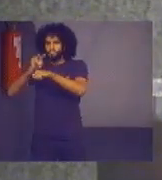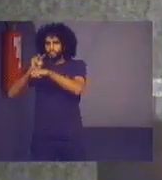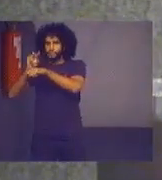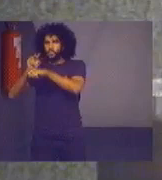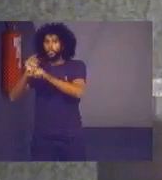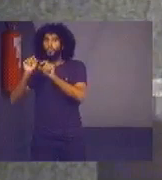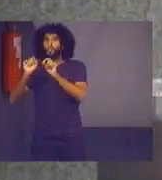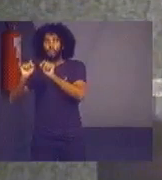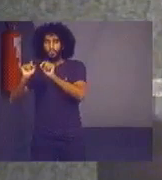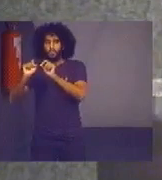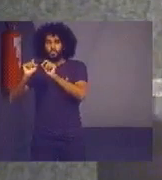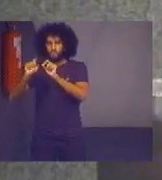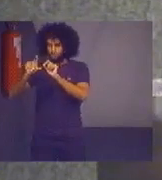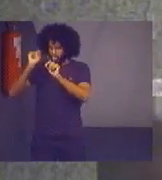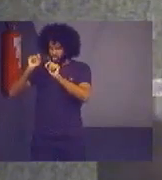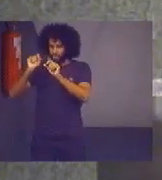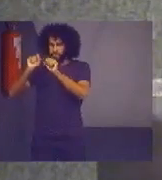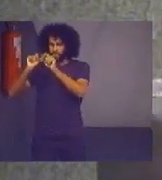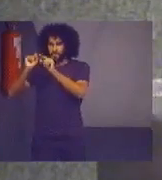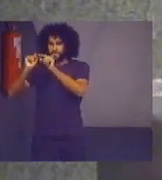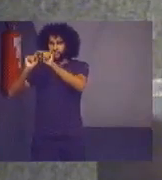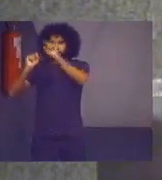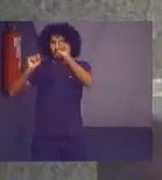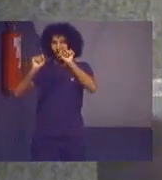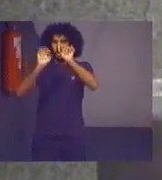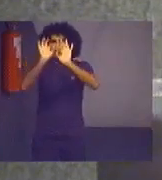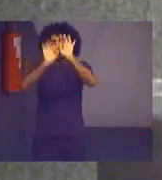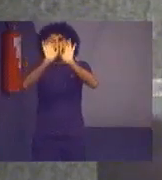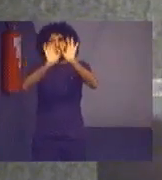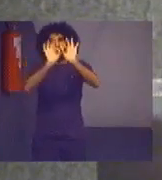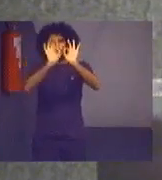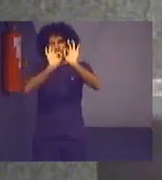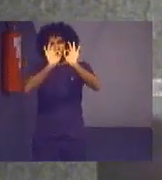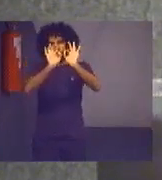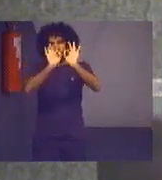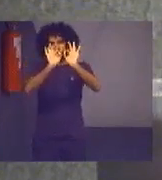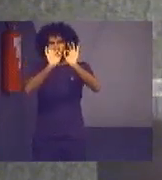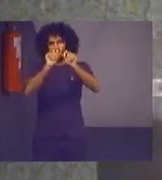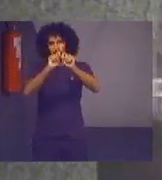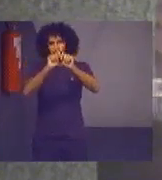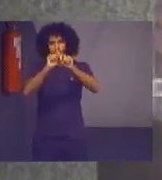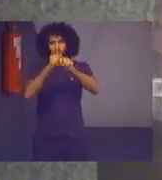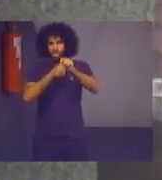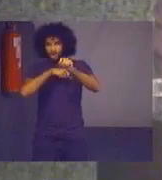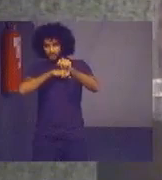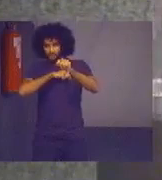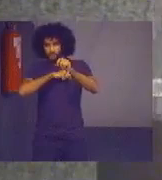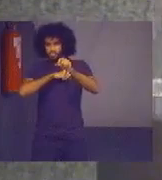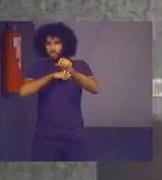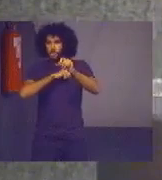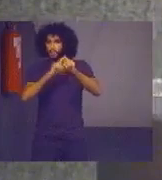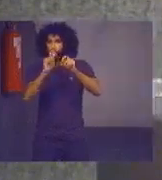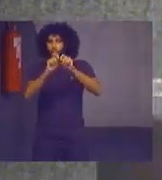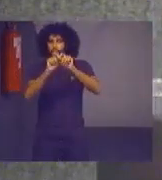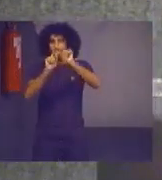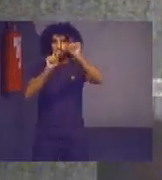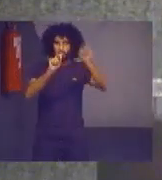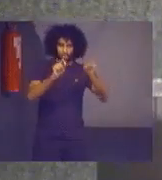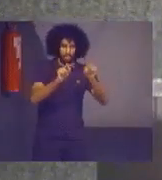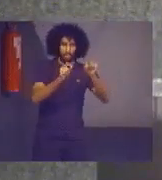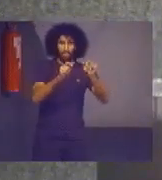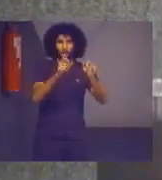Selecionado esse objeto, planeja-se a auditoria. Depois de planejar a auditoria, executa-se,